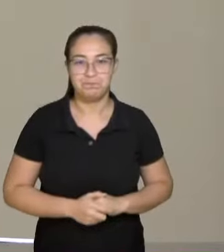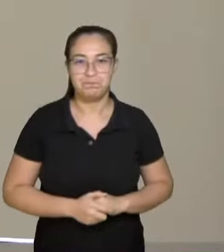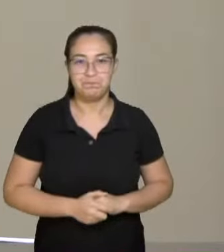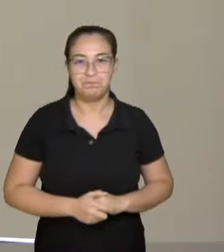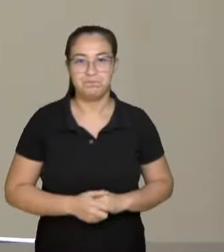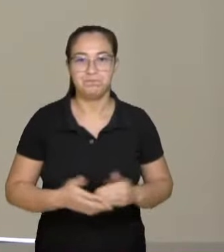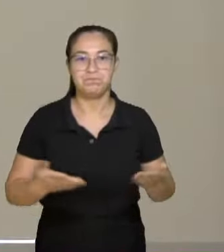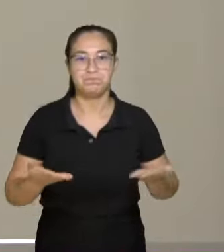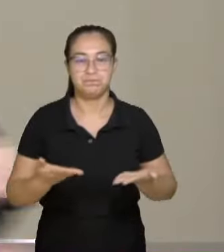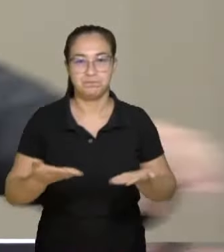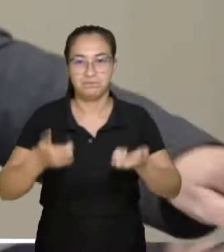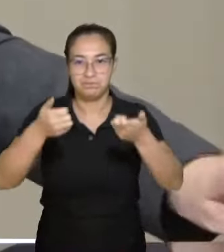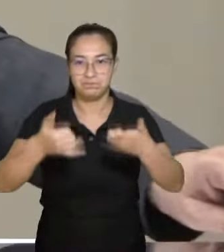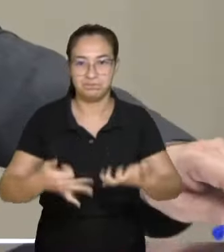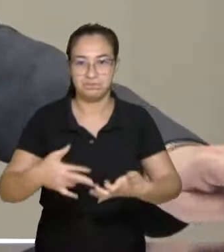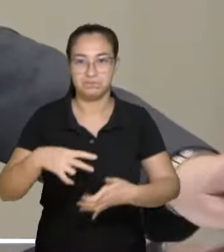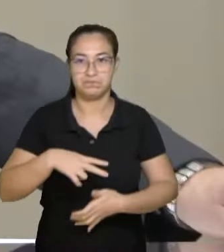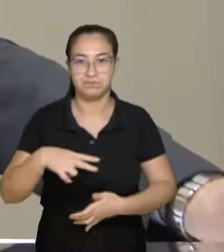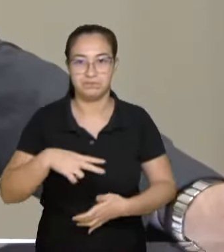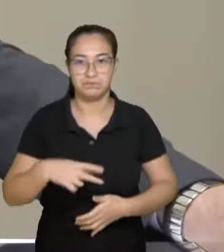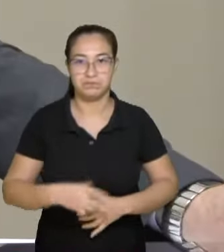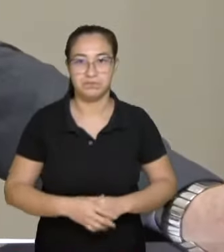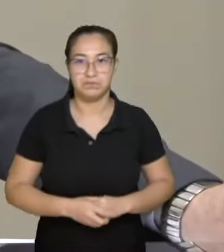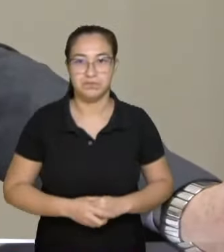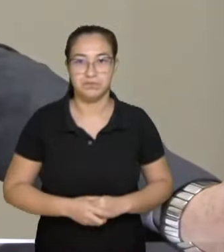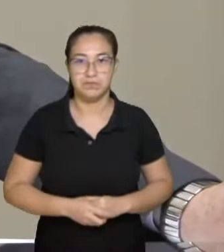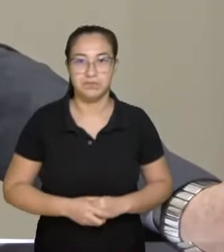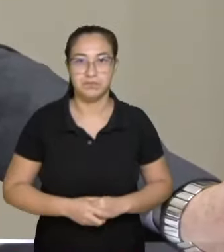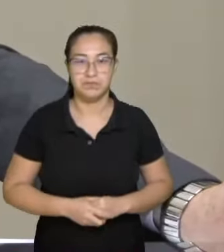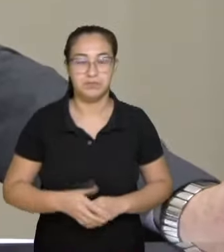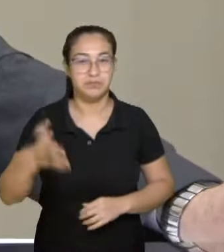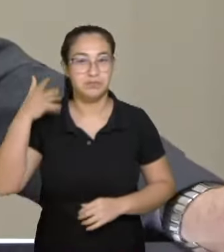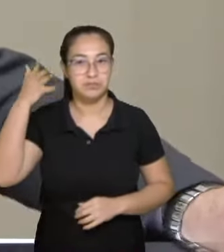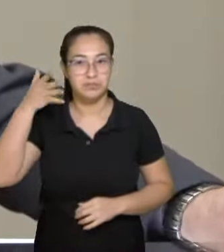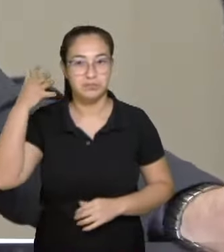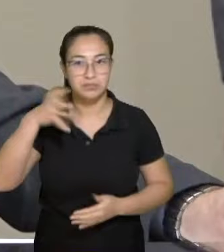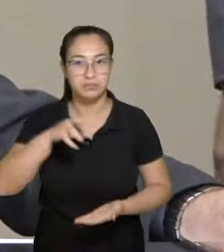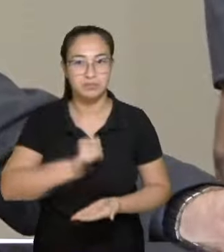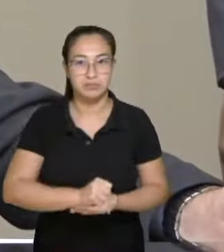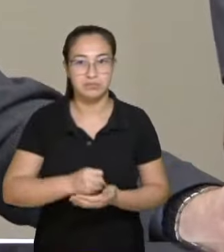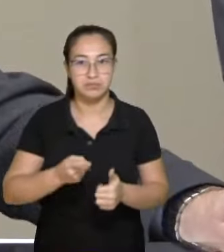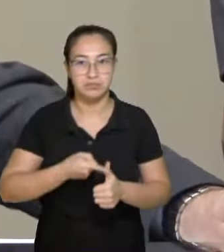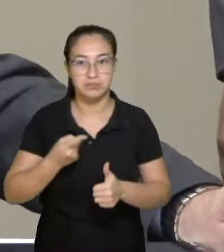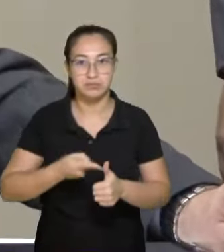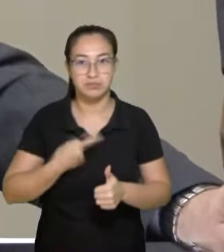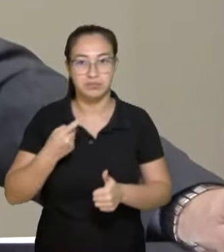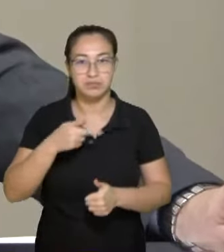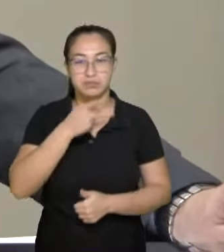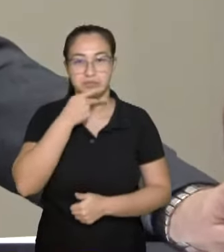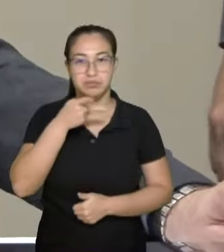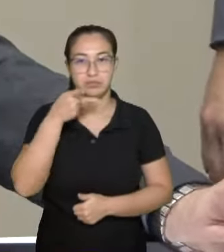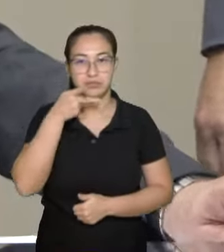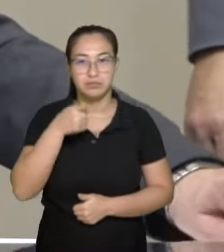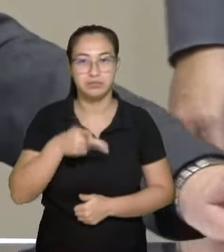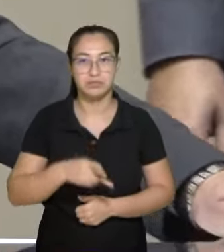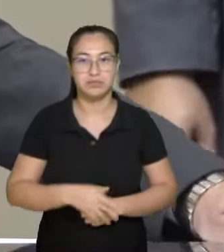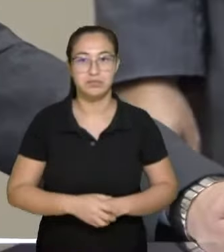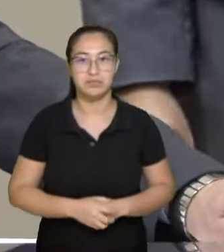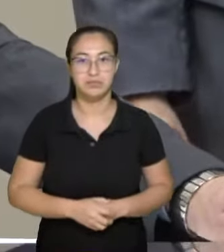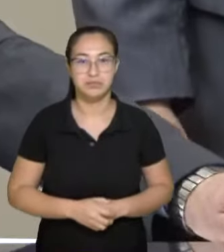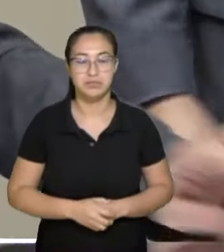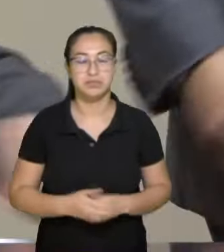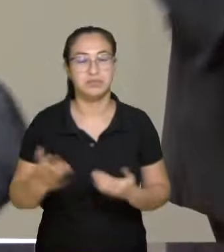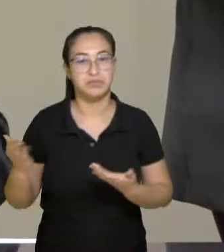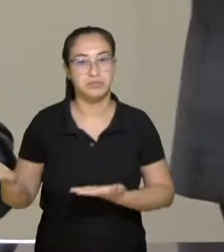passamos às explicações pessoais. Oradona inscrito, deputado Pepe Colasso, Vossa